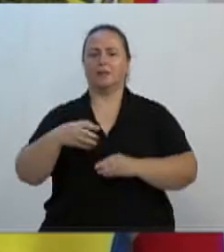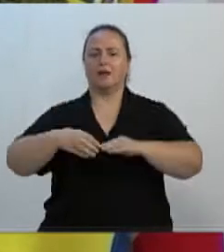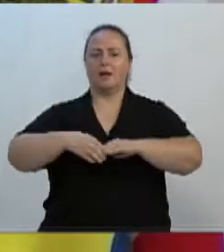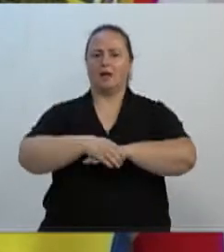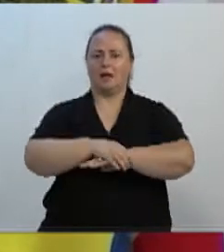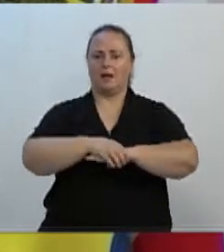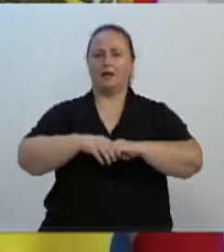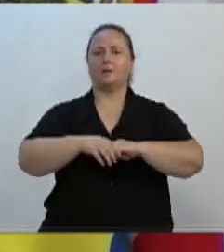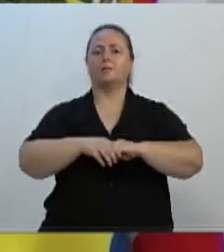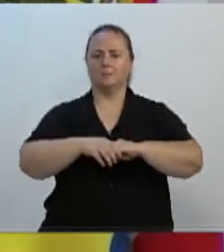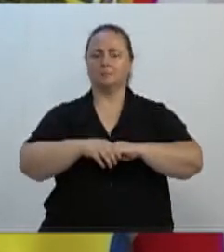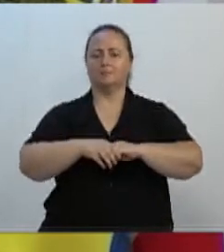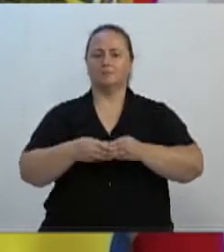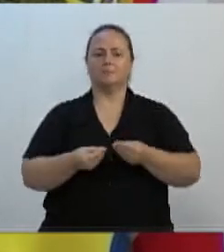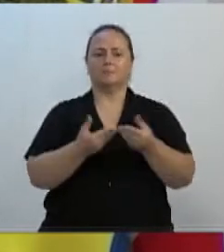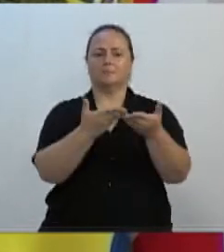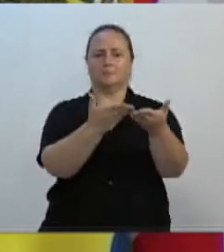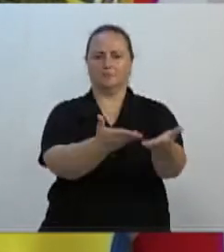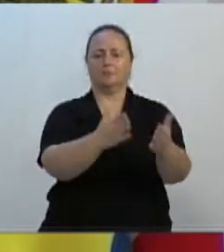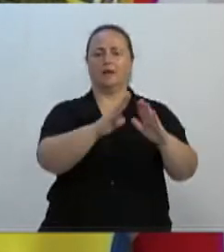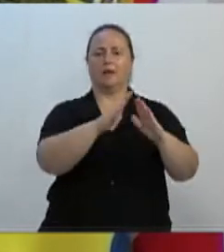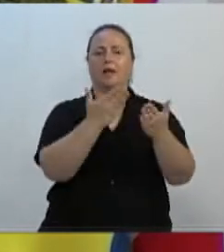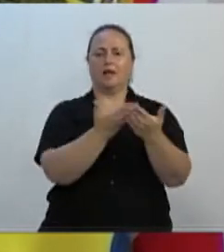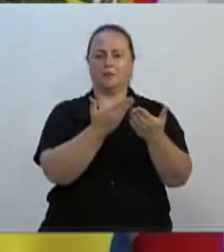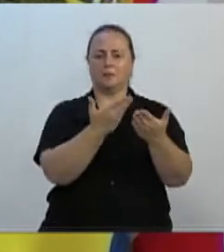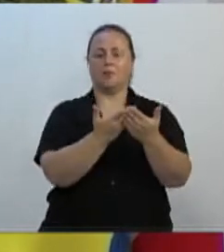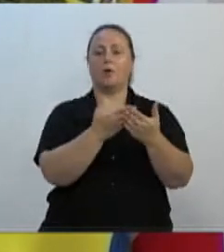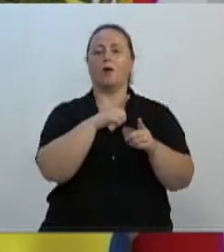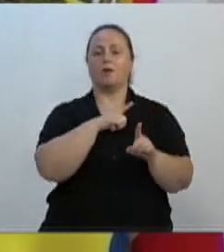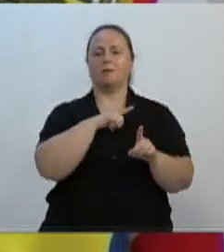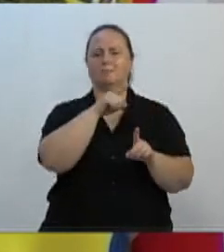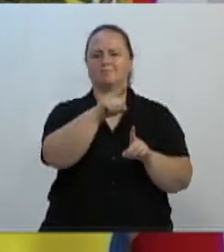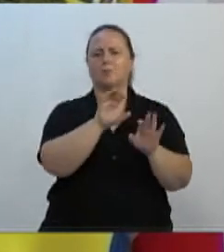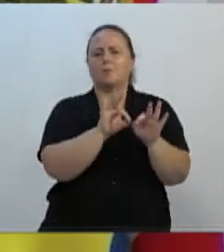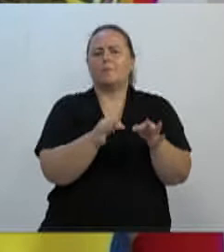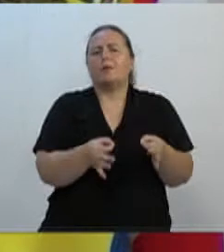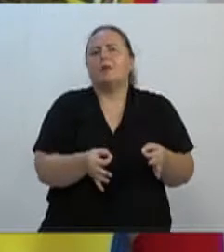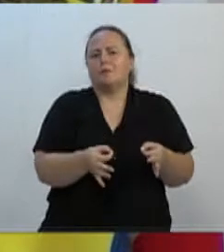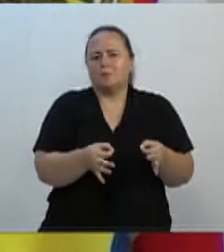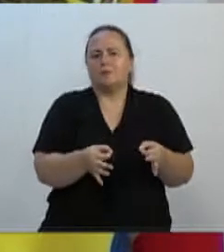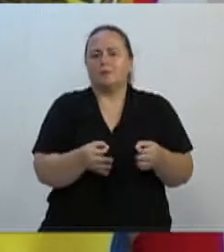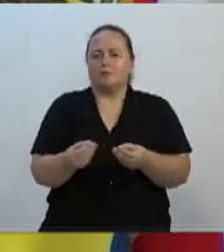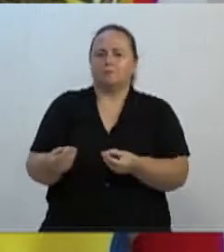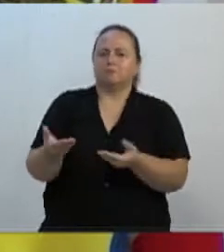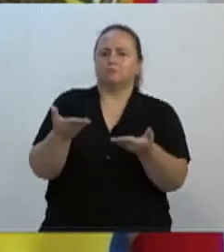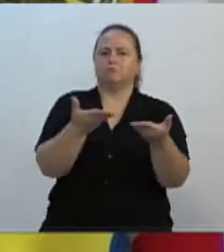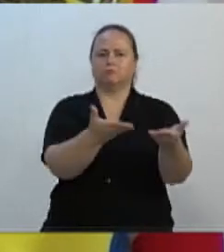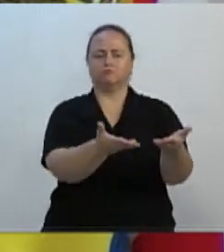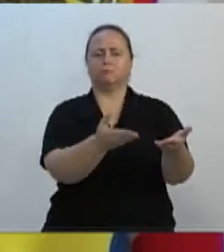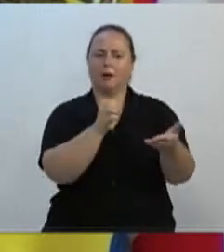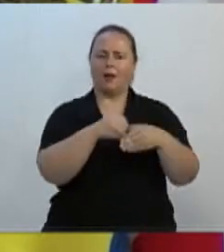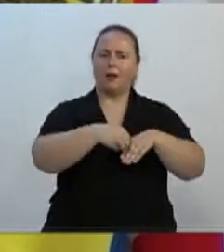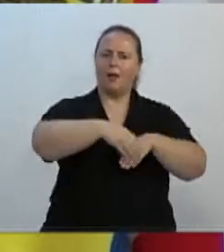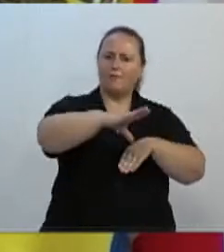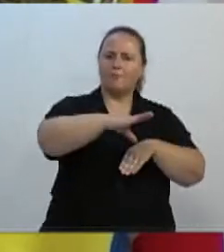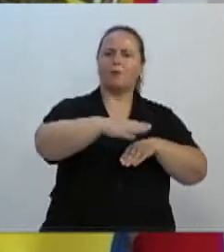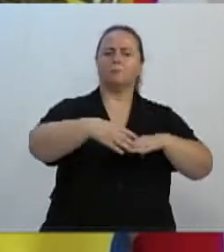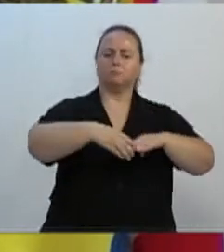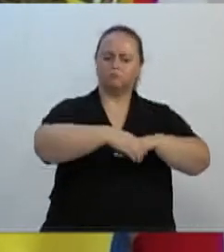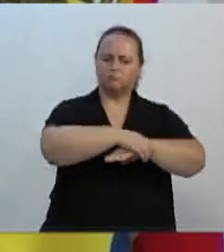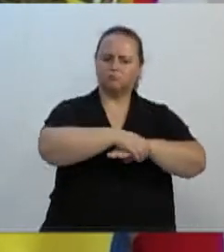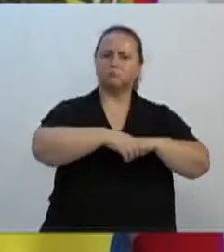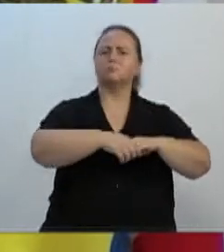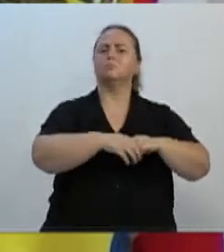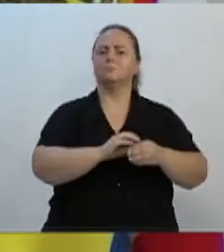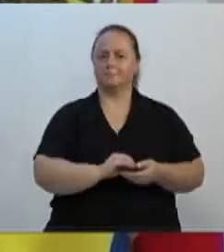colégio do bairro Fortaleza, uma escola carente, em um dos eventos que a gente teve no ano 2018. A gente foi lá